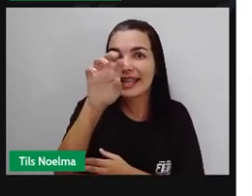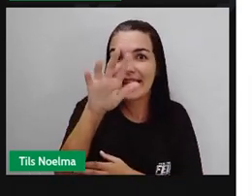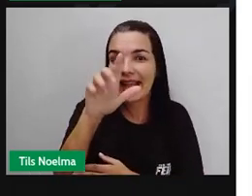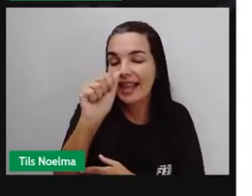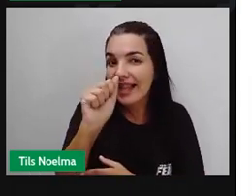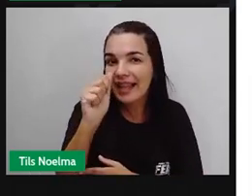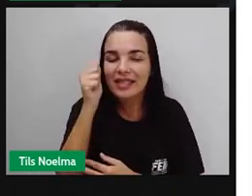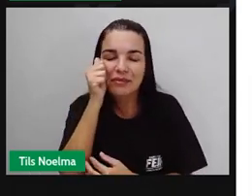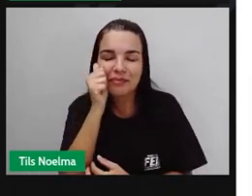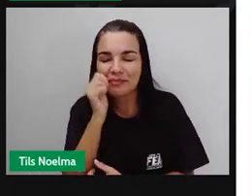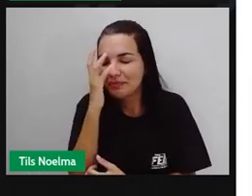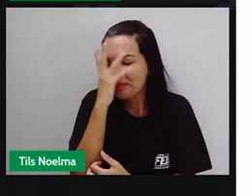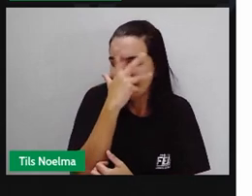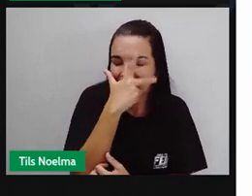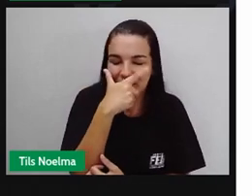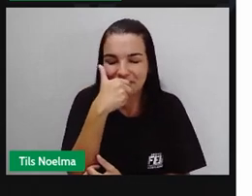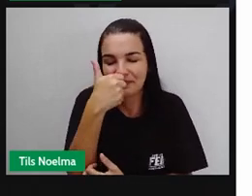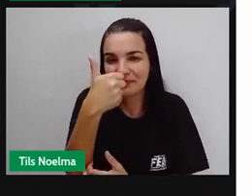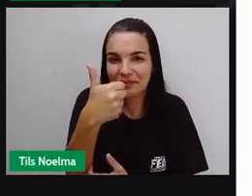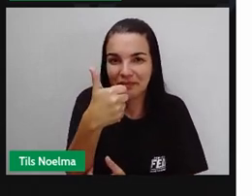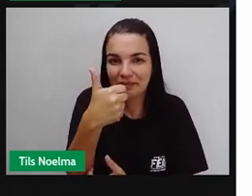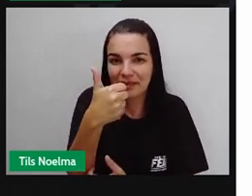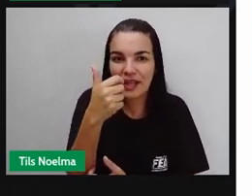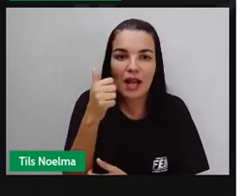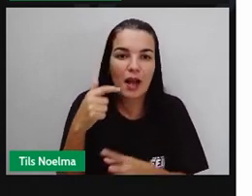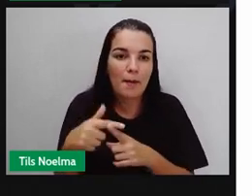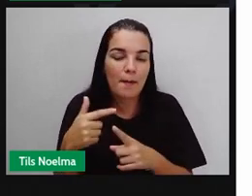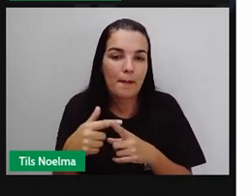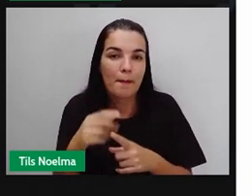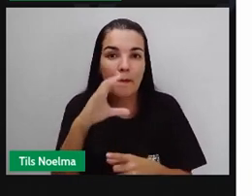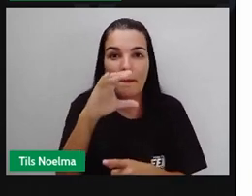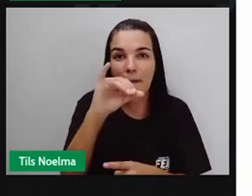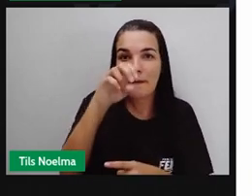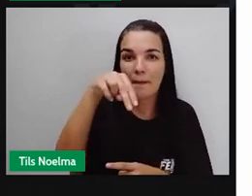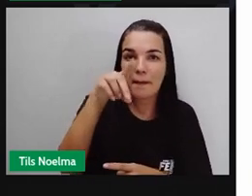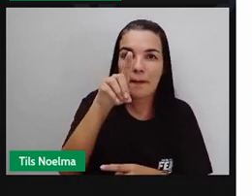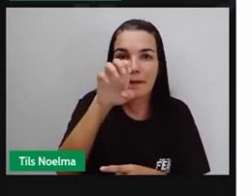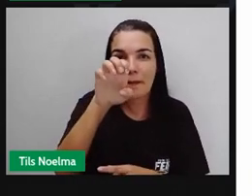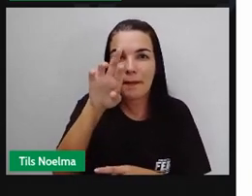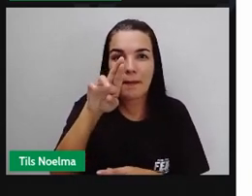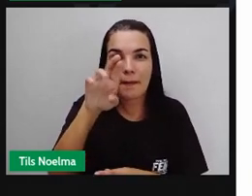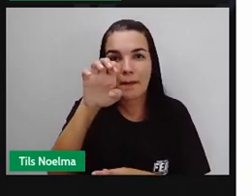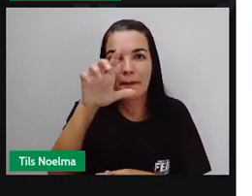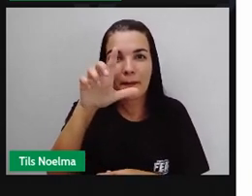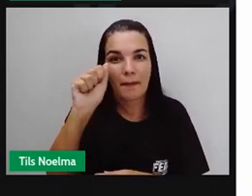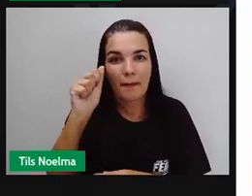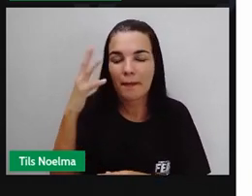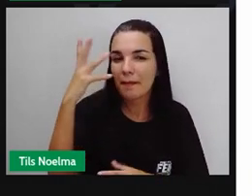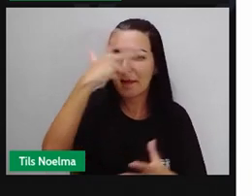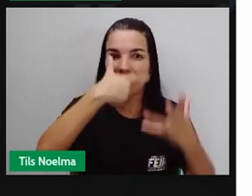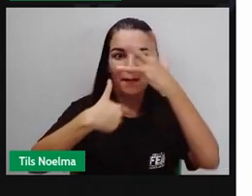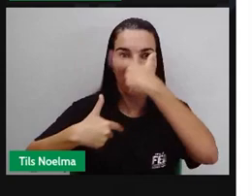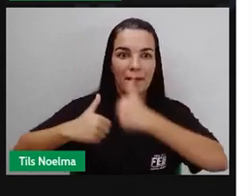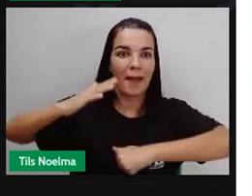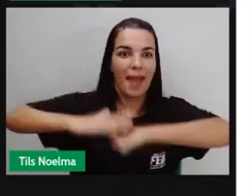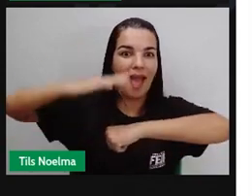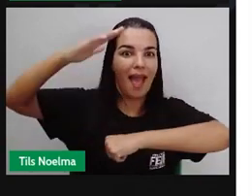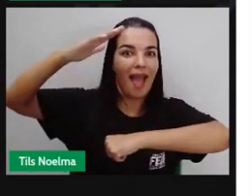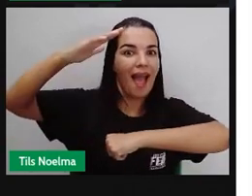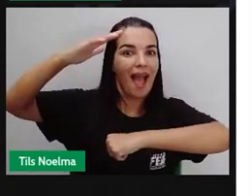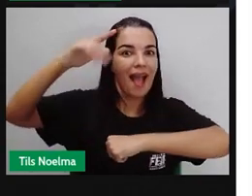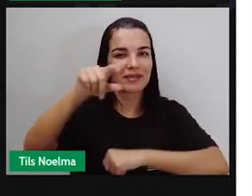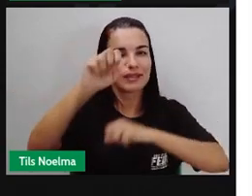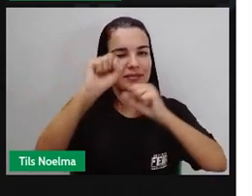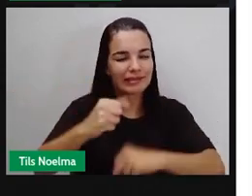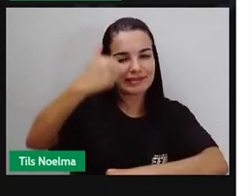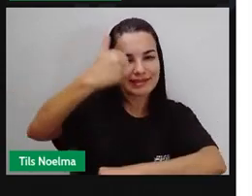Cinderela, é a mãe dela. Cinderela, Cinderela, é a mais bela. Então, não esquece de deixar seu